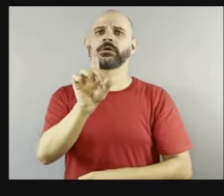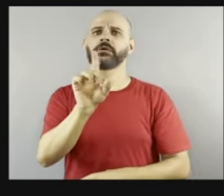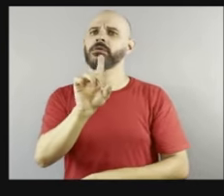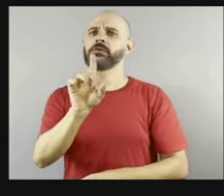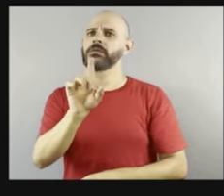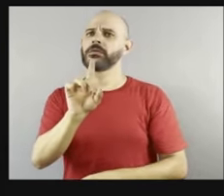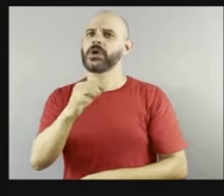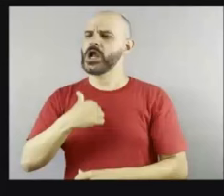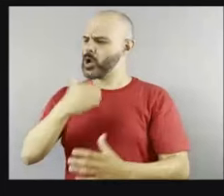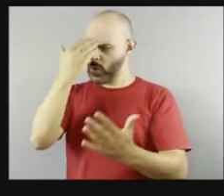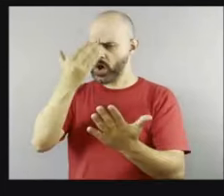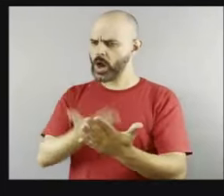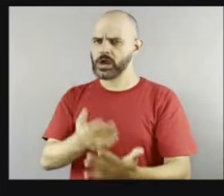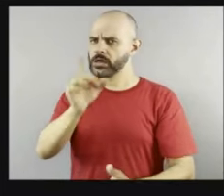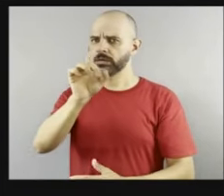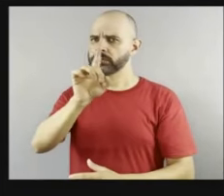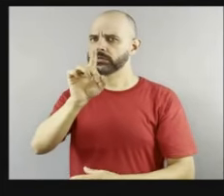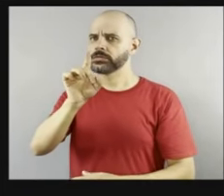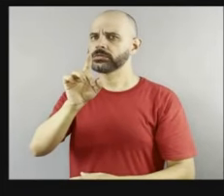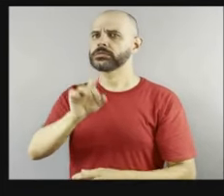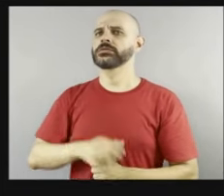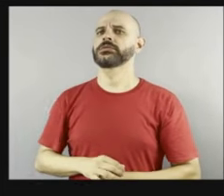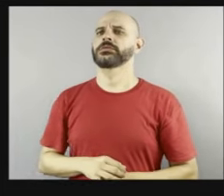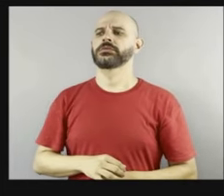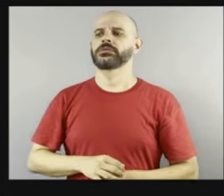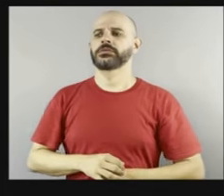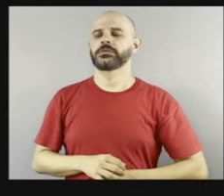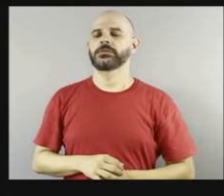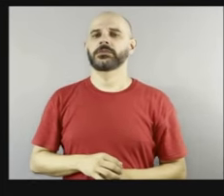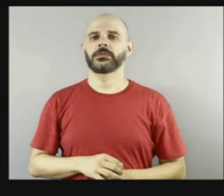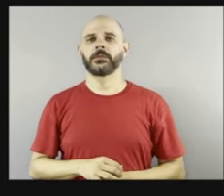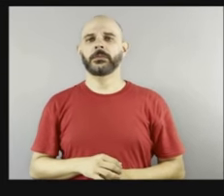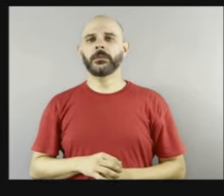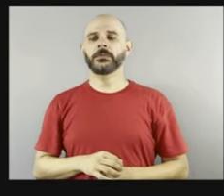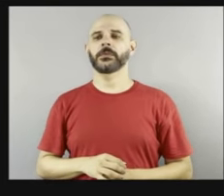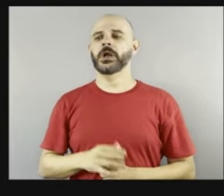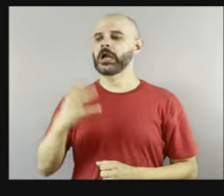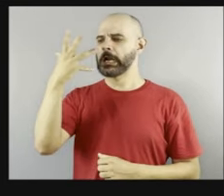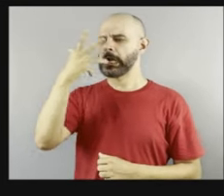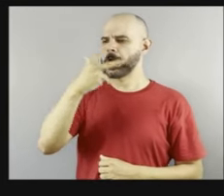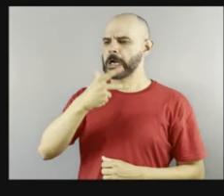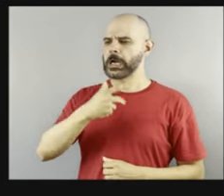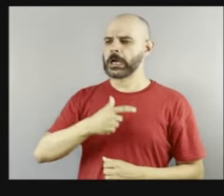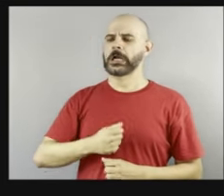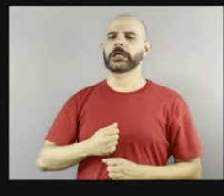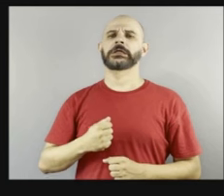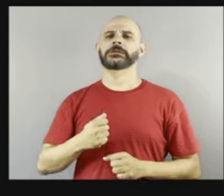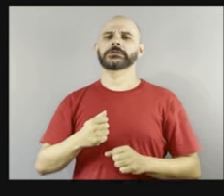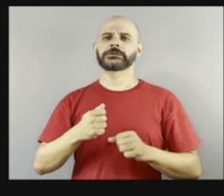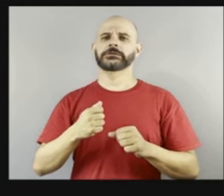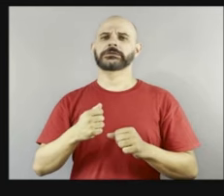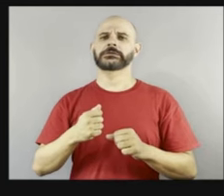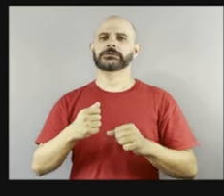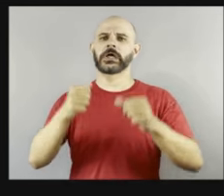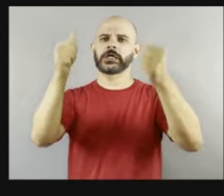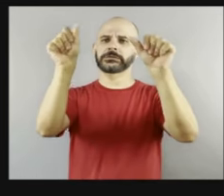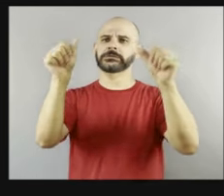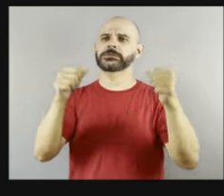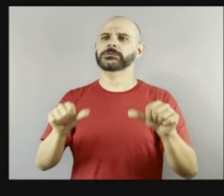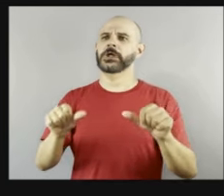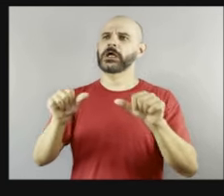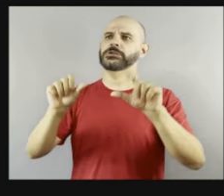Exato. E lindíssimas as imagens e essa exposição na estação rodoviária